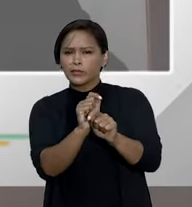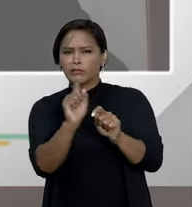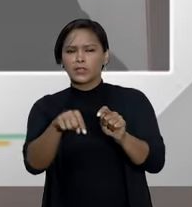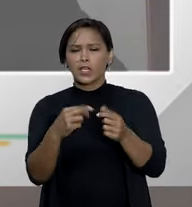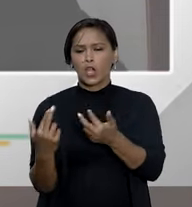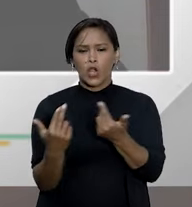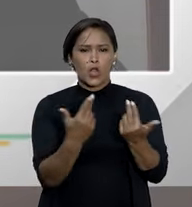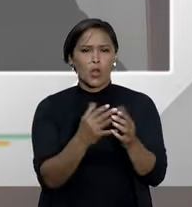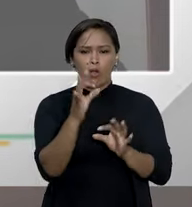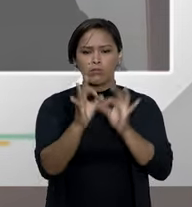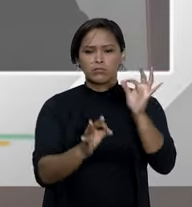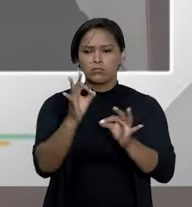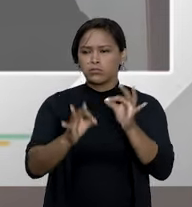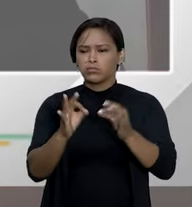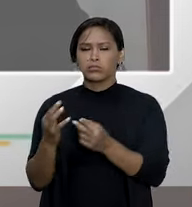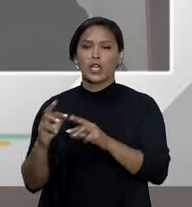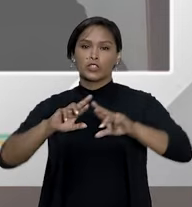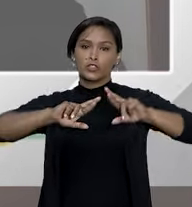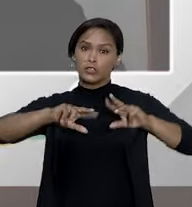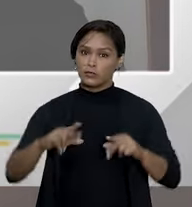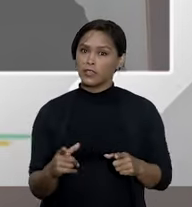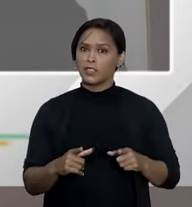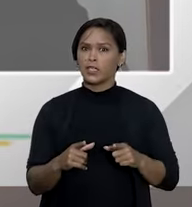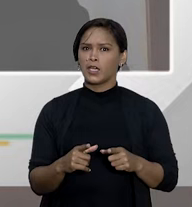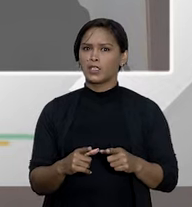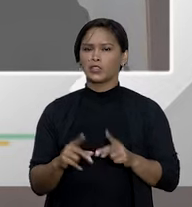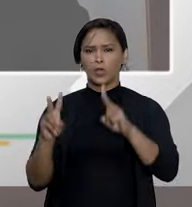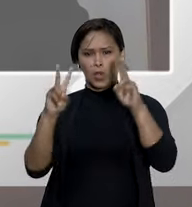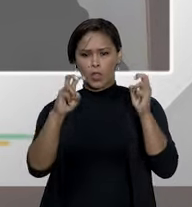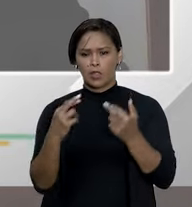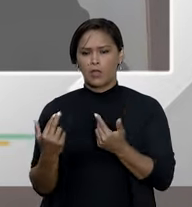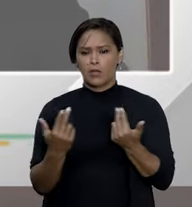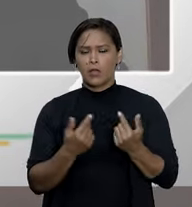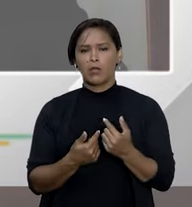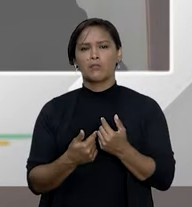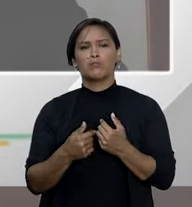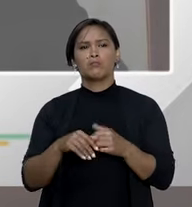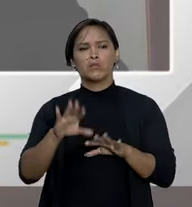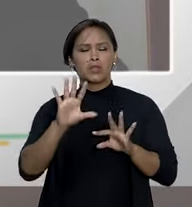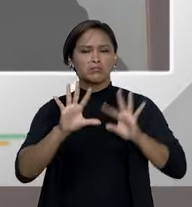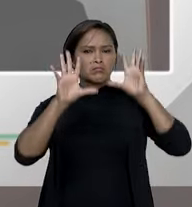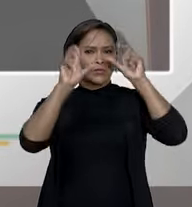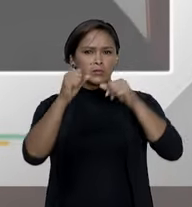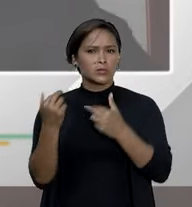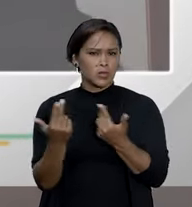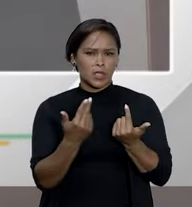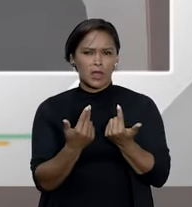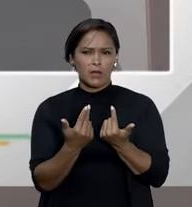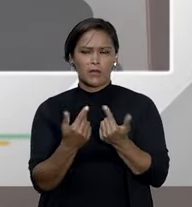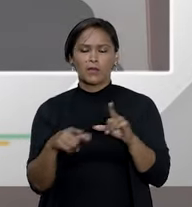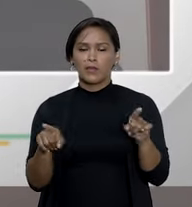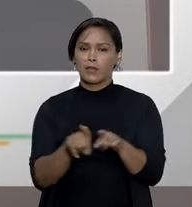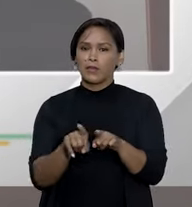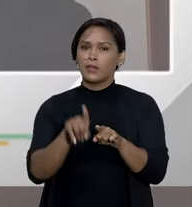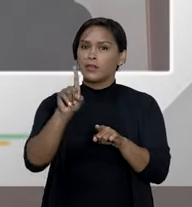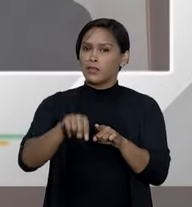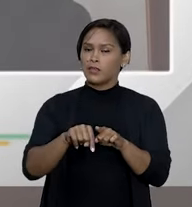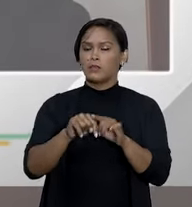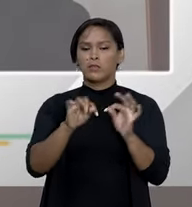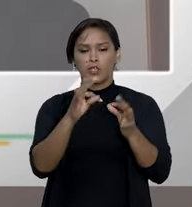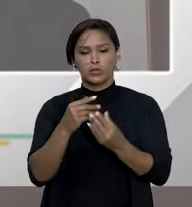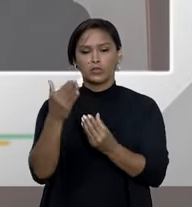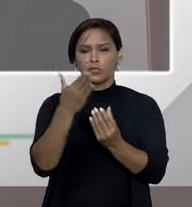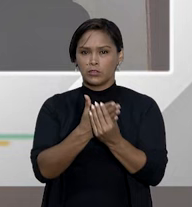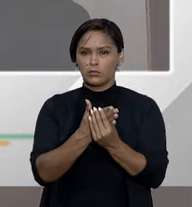causa seja julgada de forma diferente pelo mesmo tribunal tribunal, digamos assim, e a submissão dos